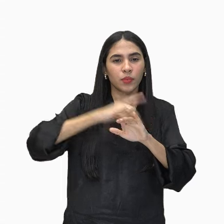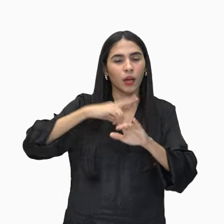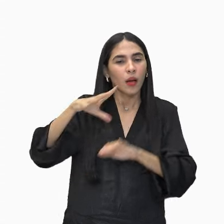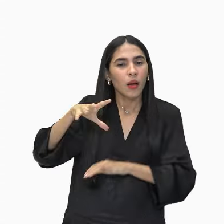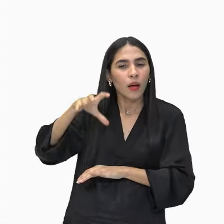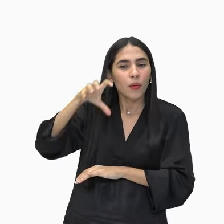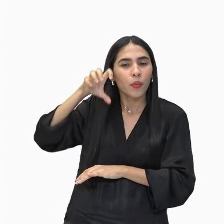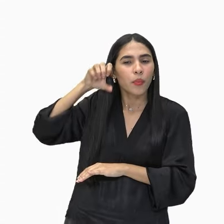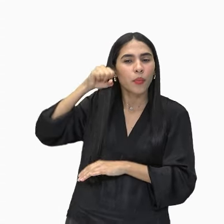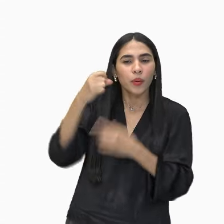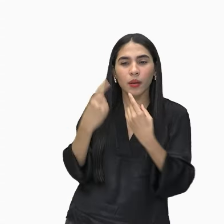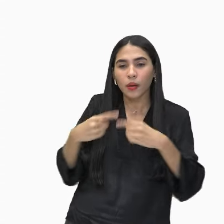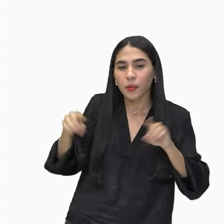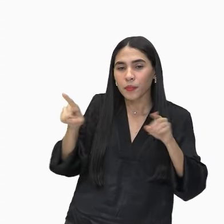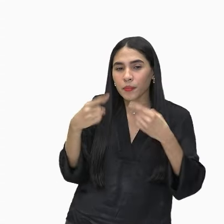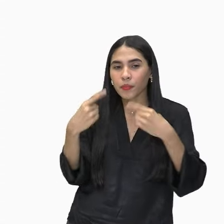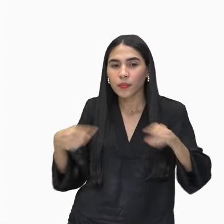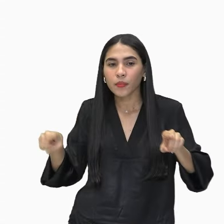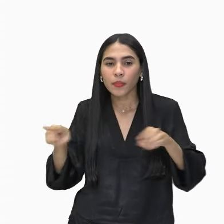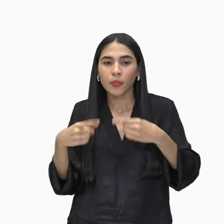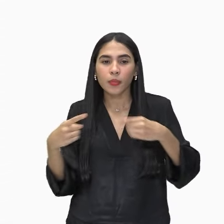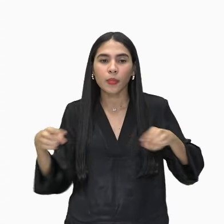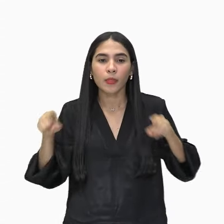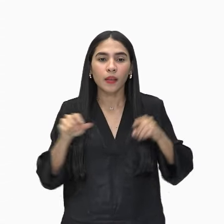escutou uma voz cantando assim,